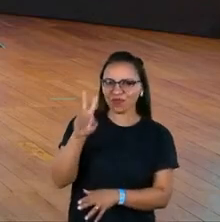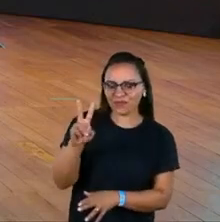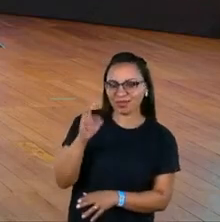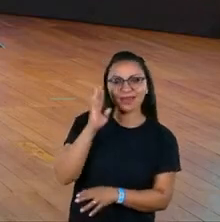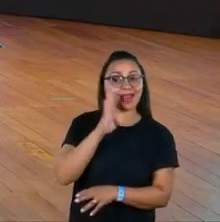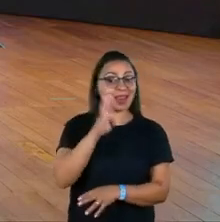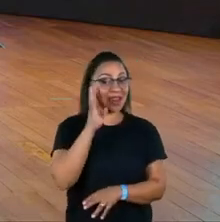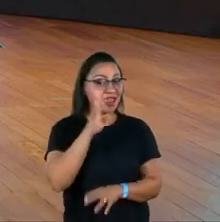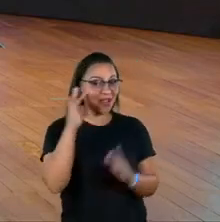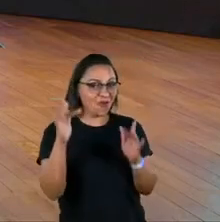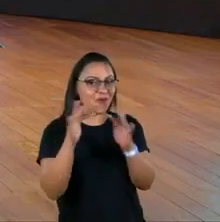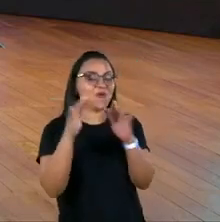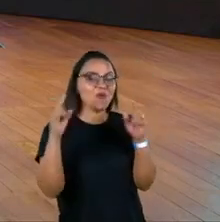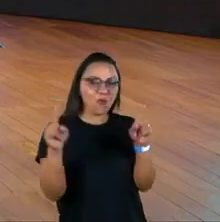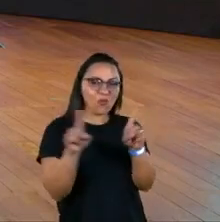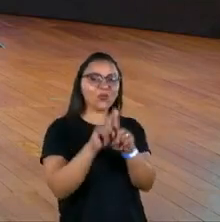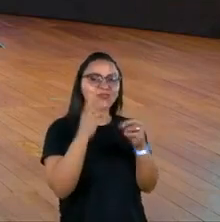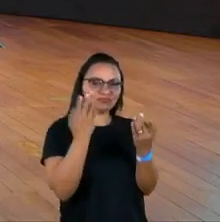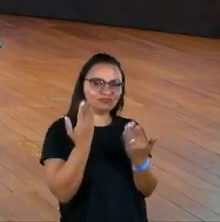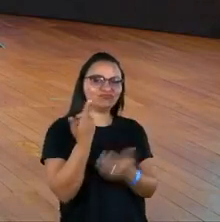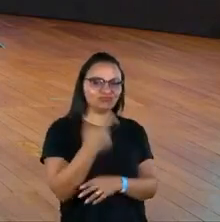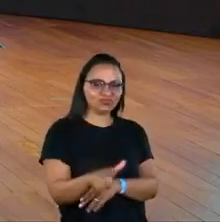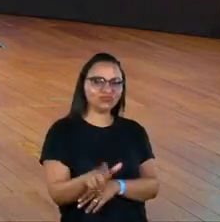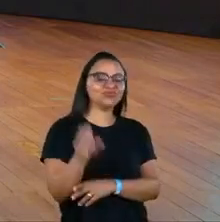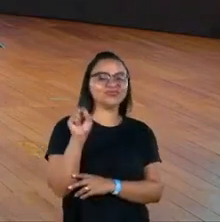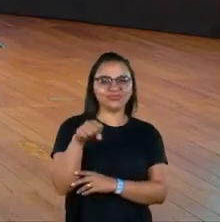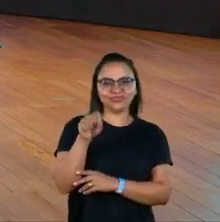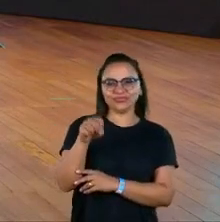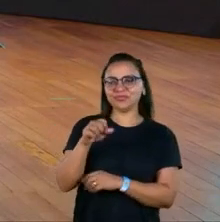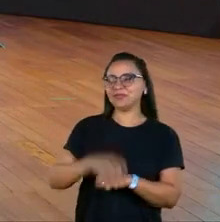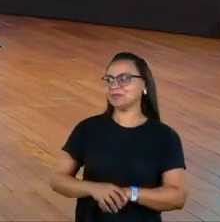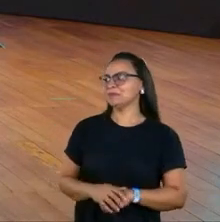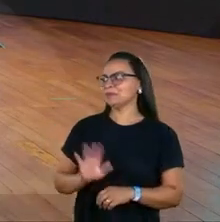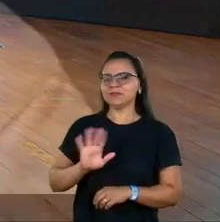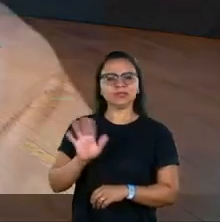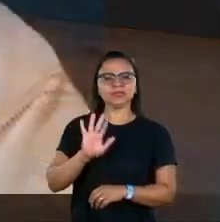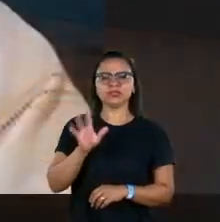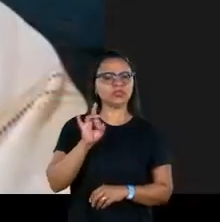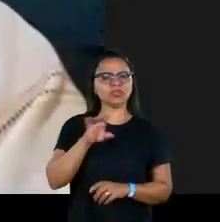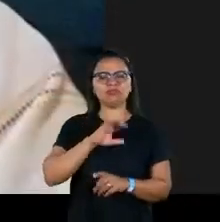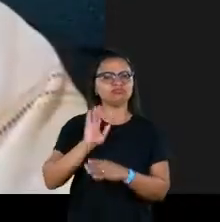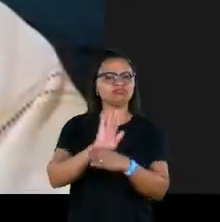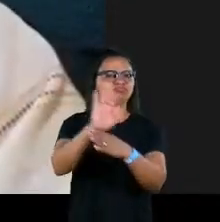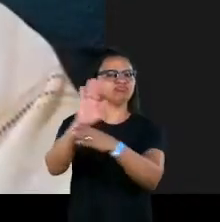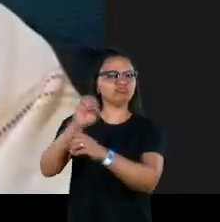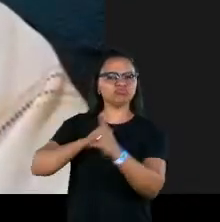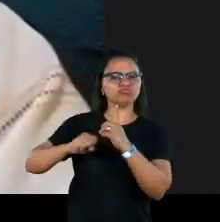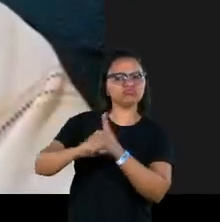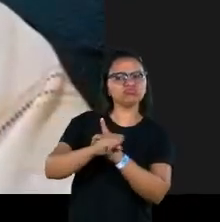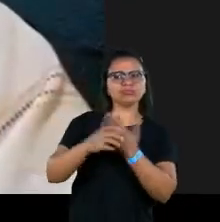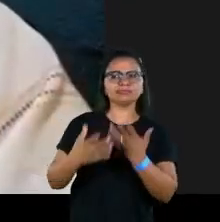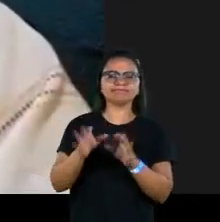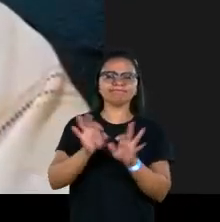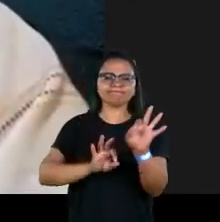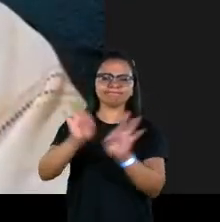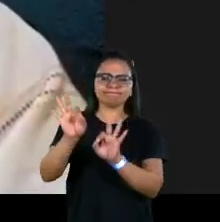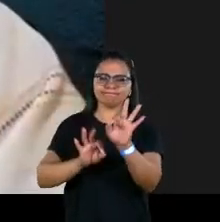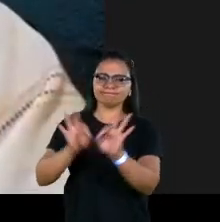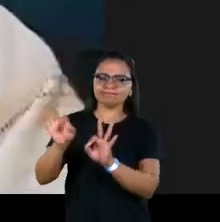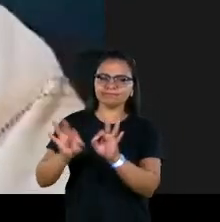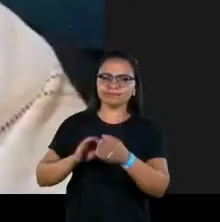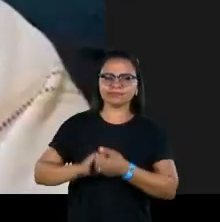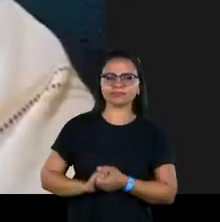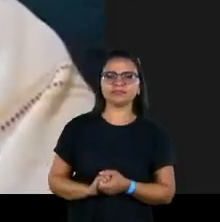Se reencontrando. É, sim. Eu acho que não só assistência social, né? Eu acho que o desmonte da atividade da